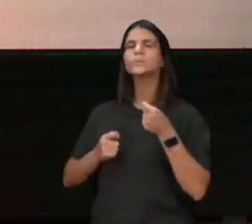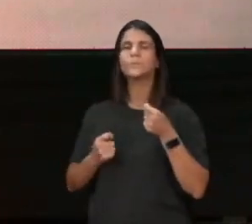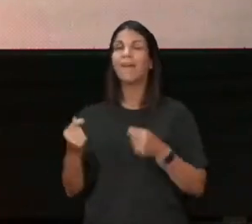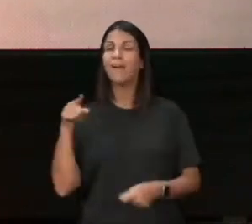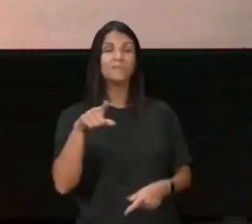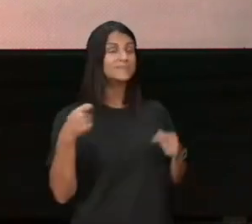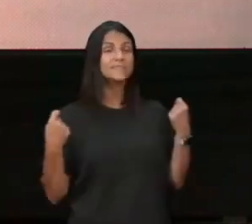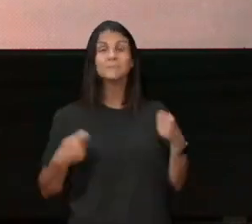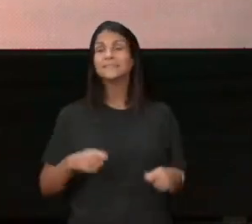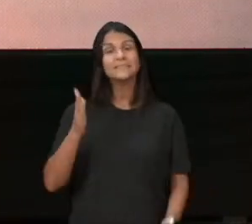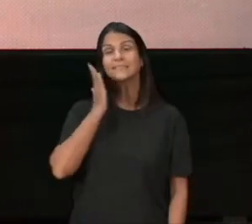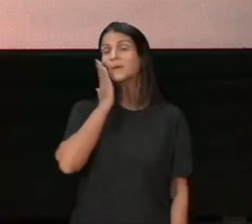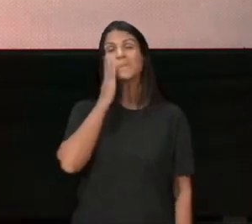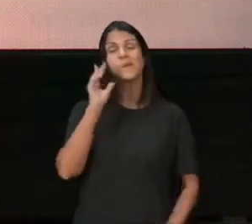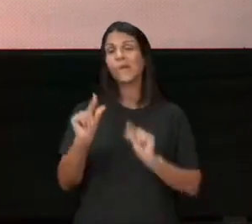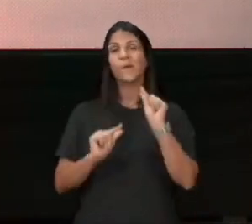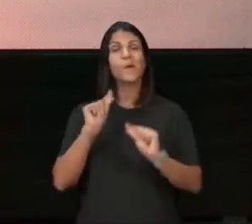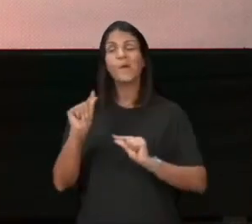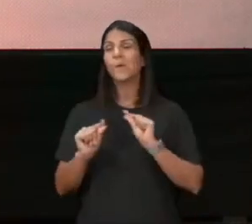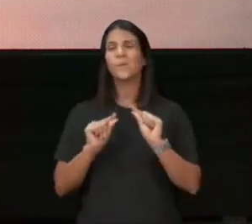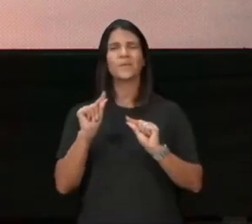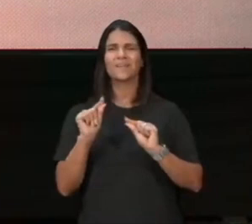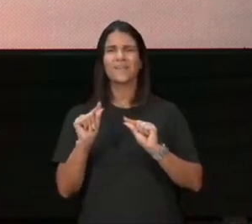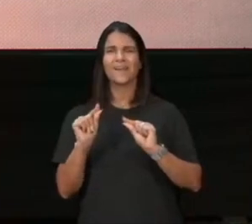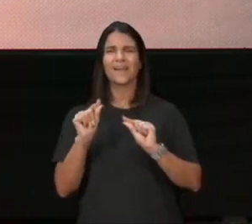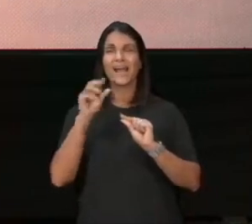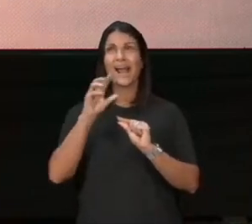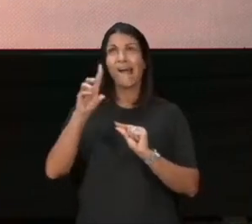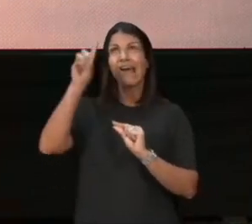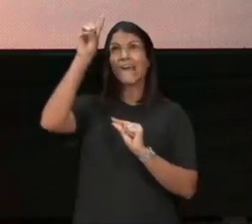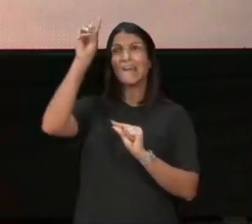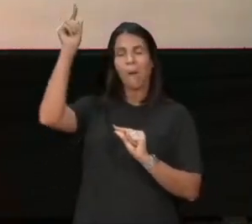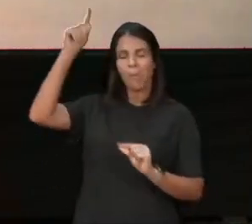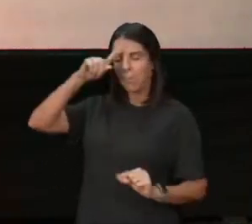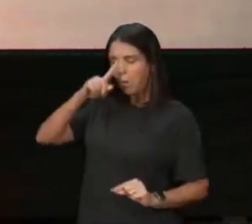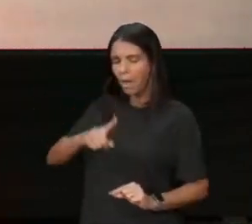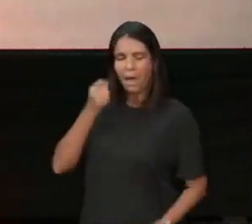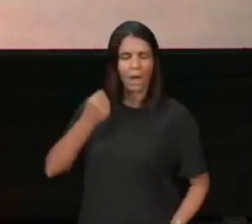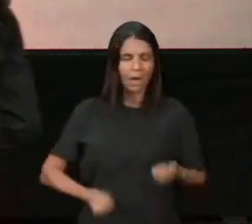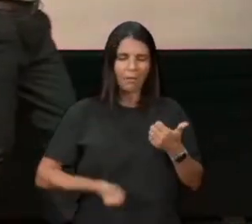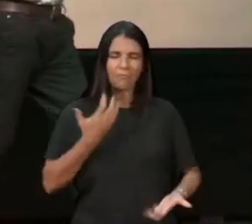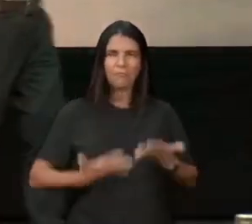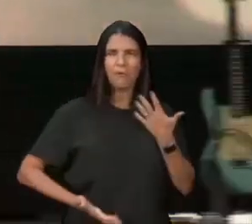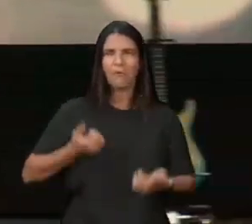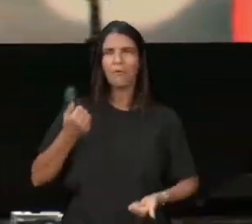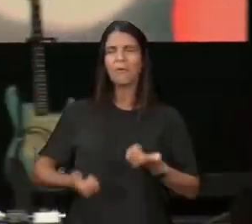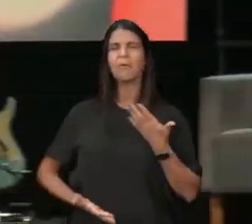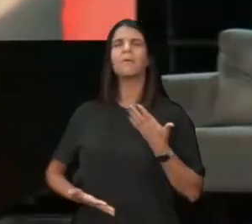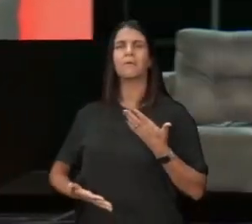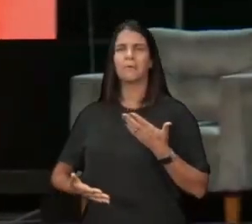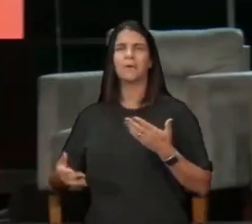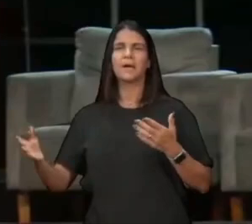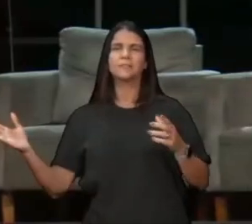você tem que saber, que você está debaixo de fogo, você está debaixo de pancadas, você está debaixo de